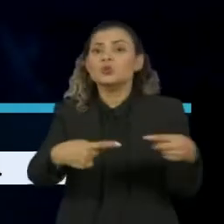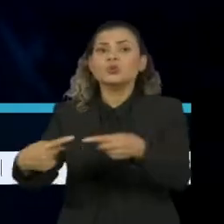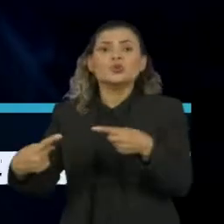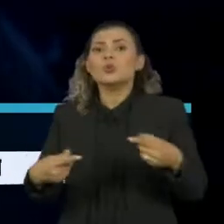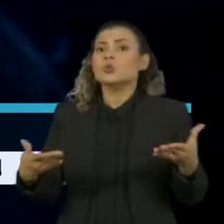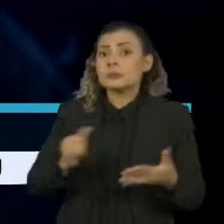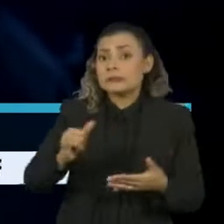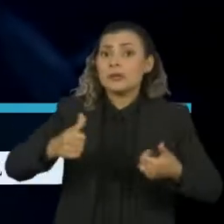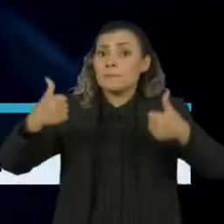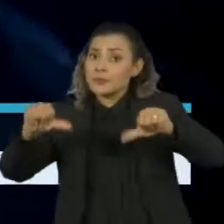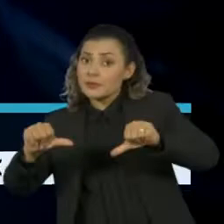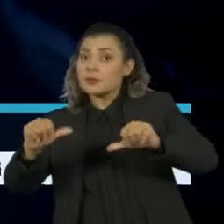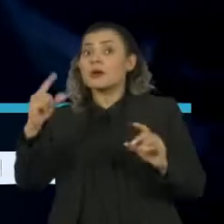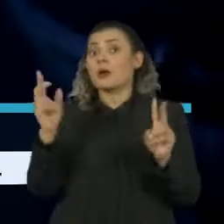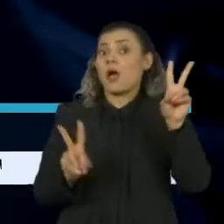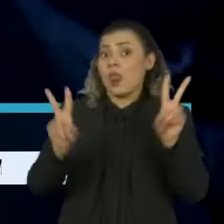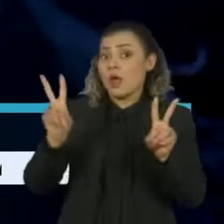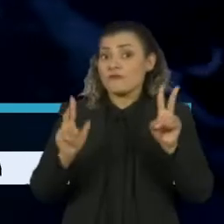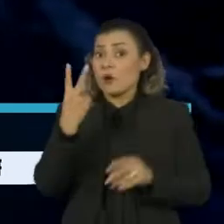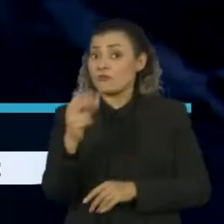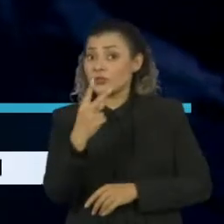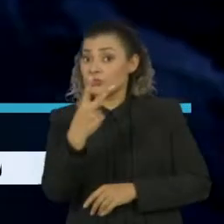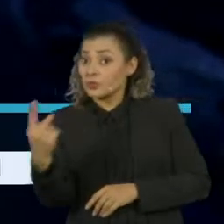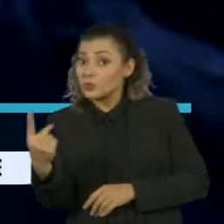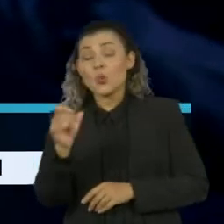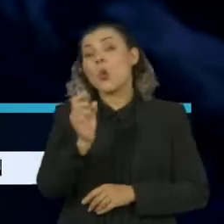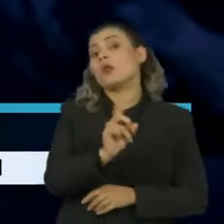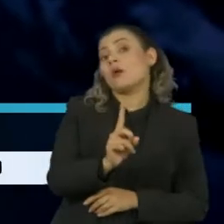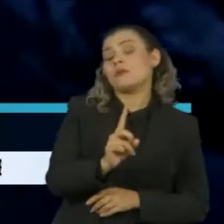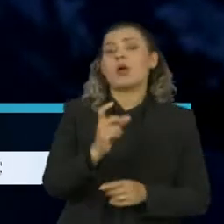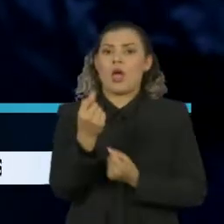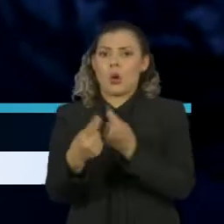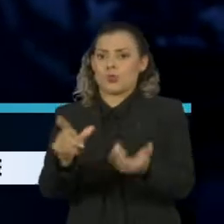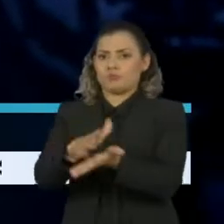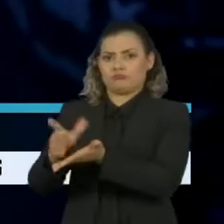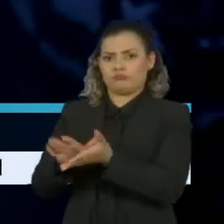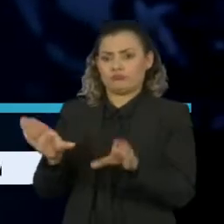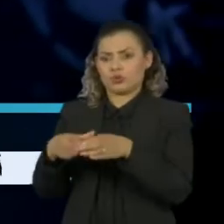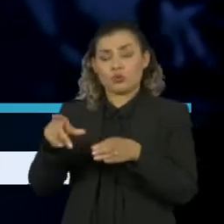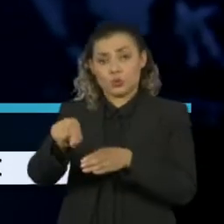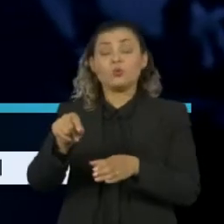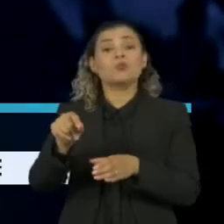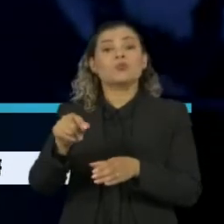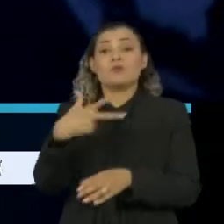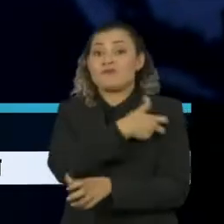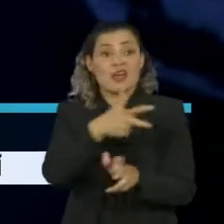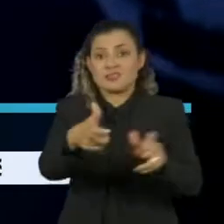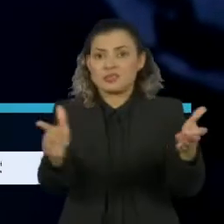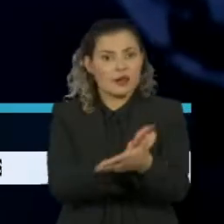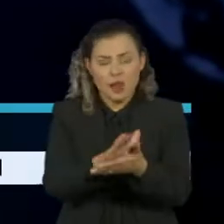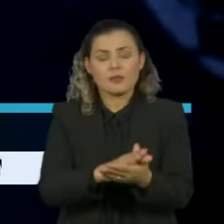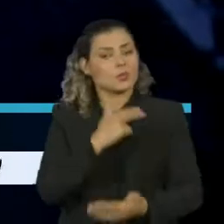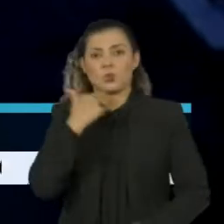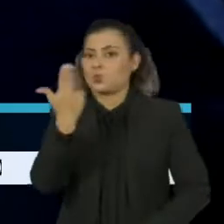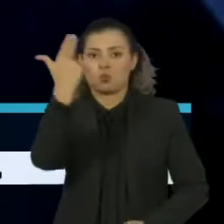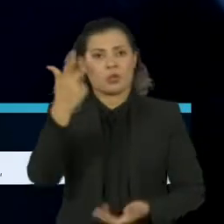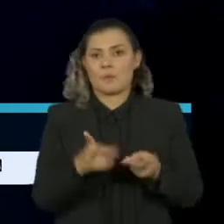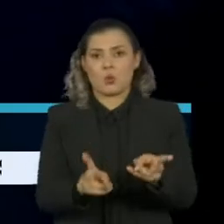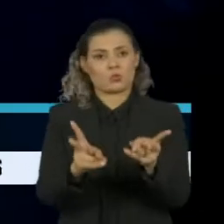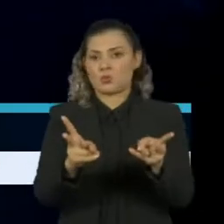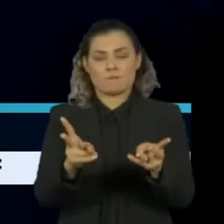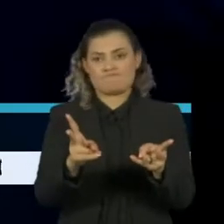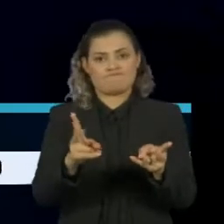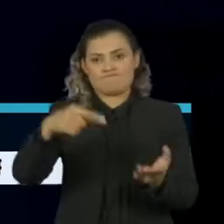vão adiar ou não o desfile do ano que vem. Algumas agremiações cariocas defendem que sem vacina é inviável manter a data.